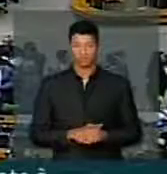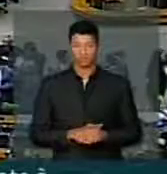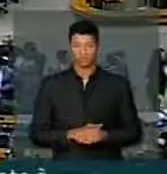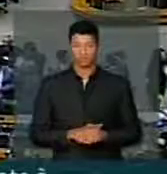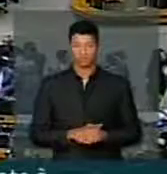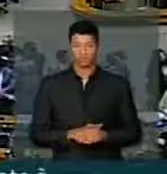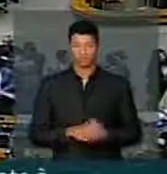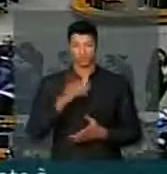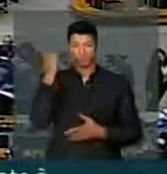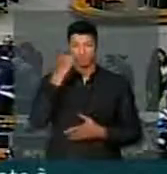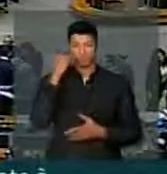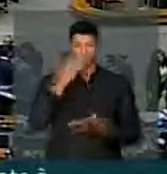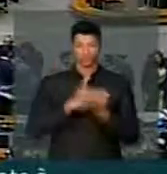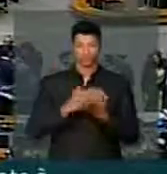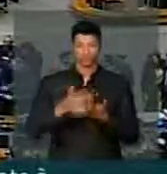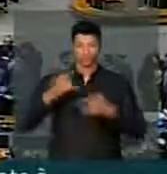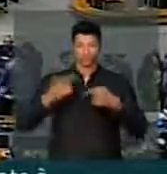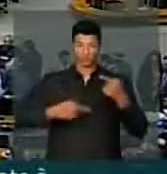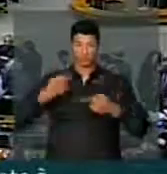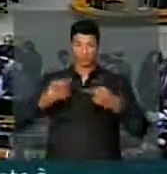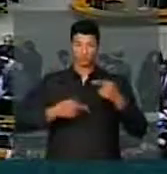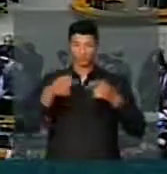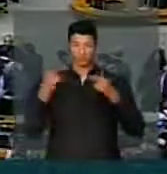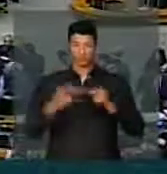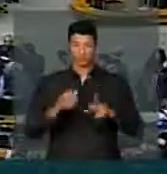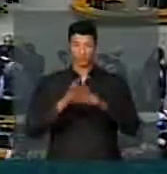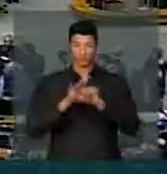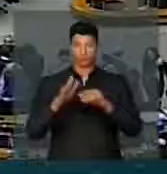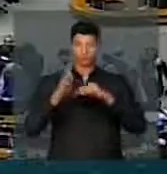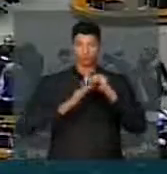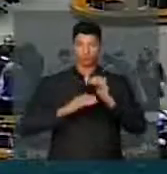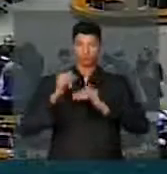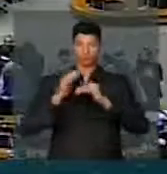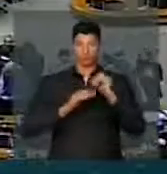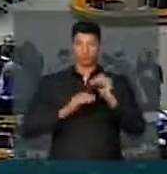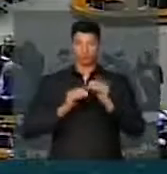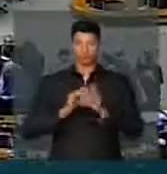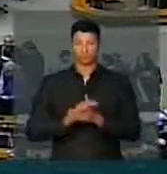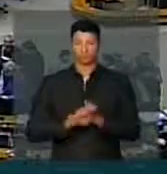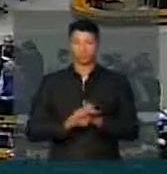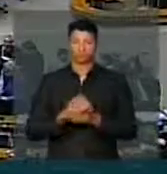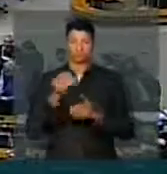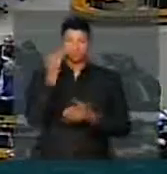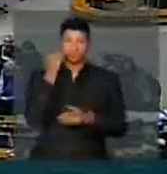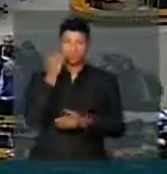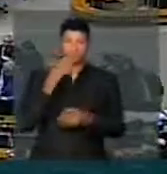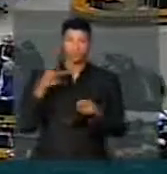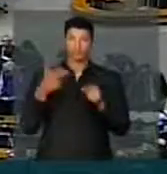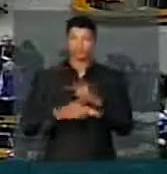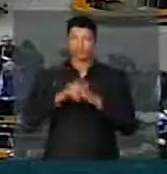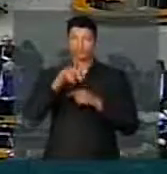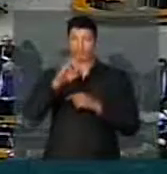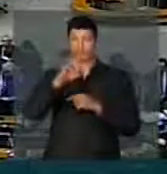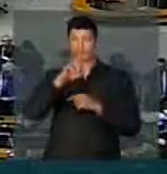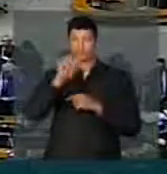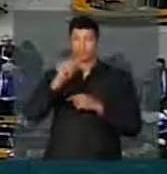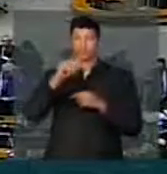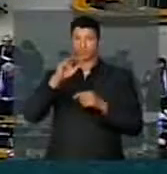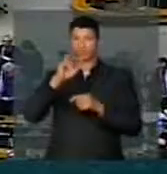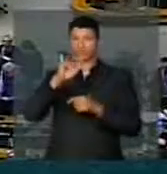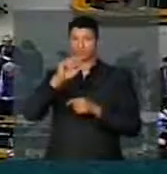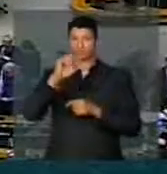Os deputados começaram a discussão do projeto de lei que trata da tentativa de coibir a guerra fiscal entre